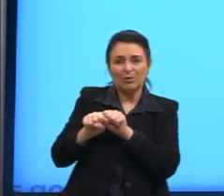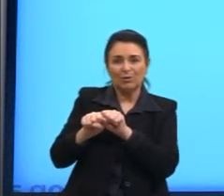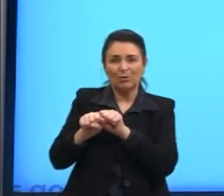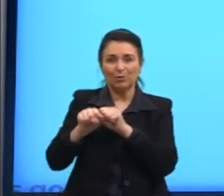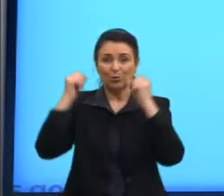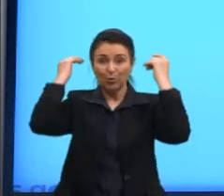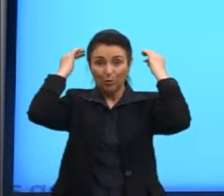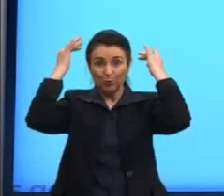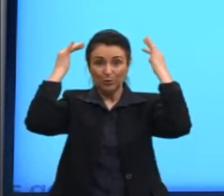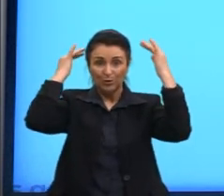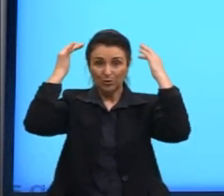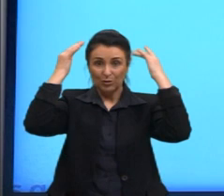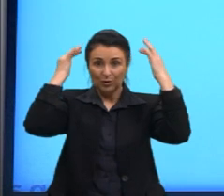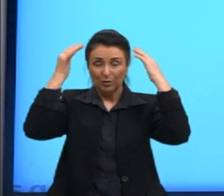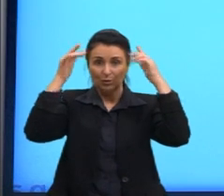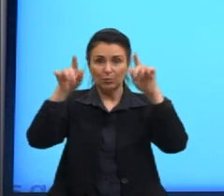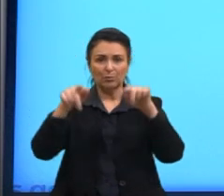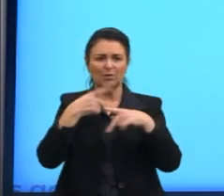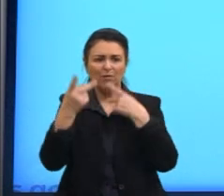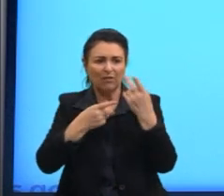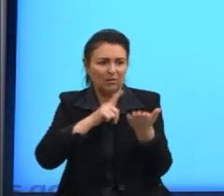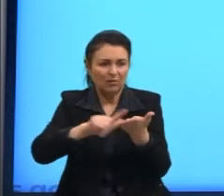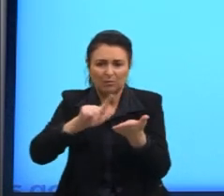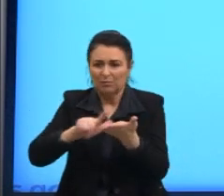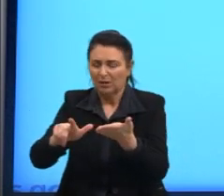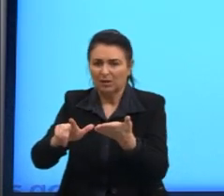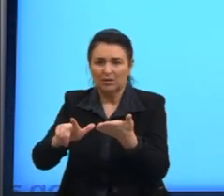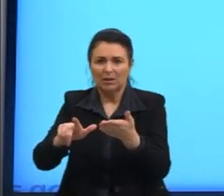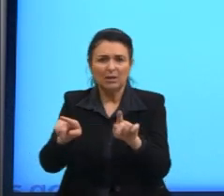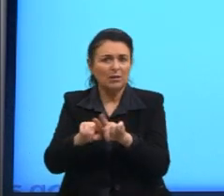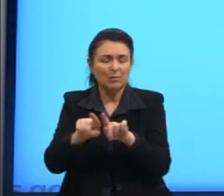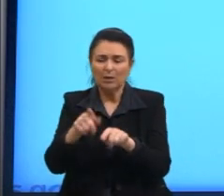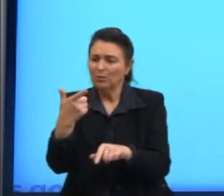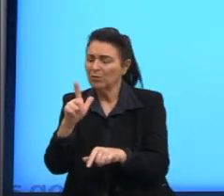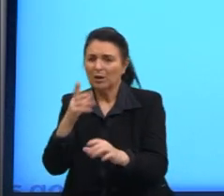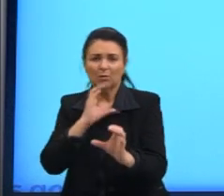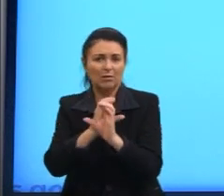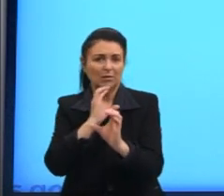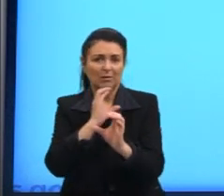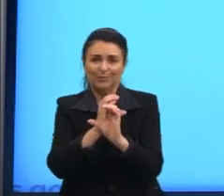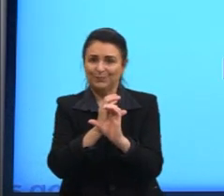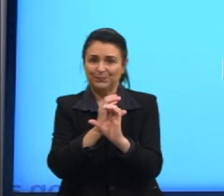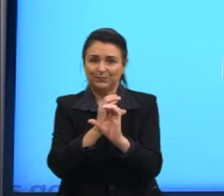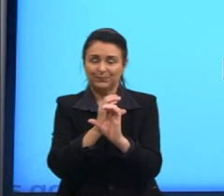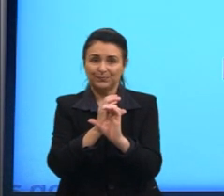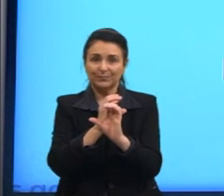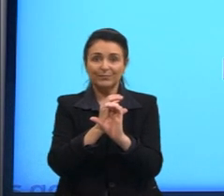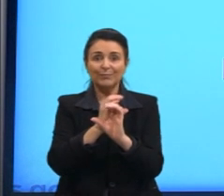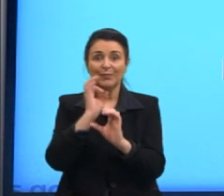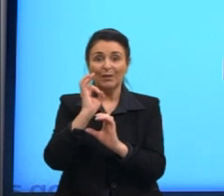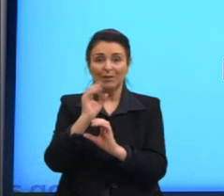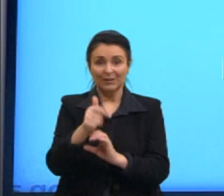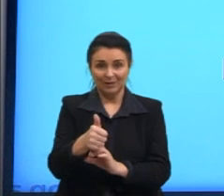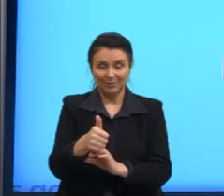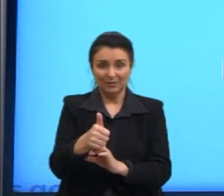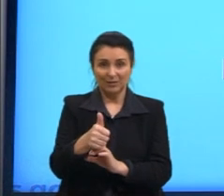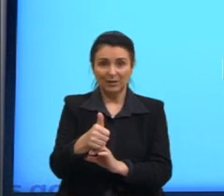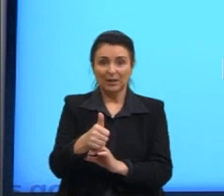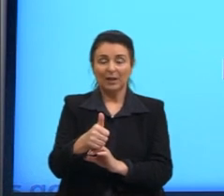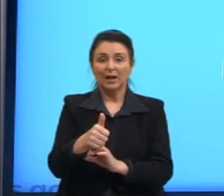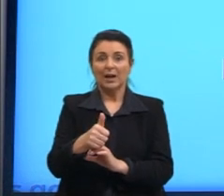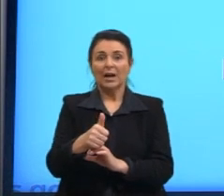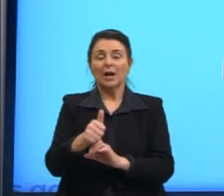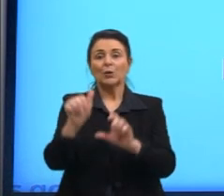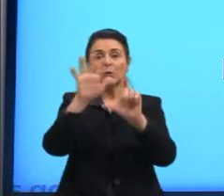não fala da limpeza e também não há uma dificuldade de comunicação certo aqui vocês vão